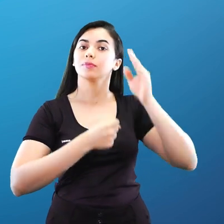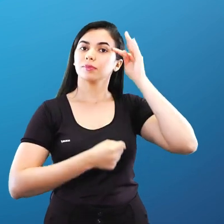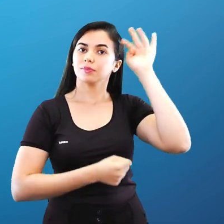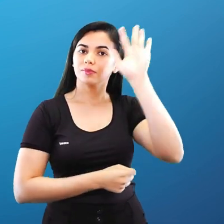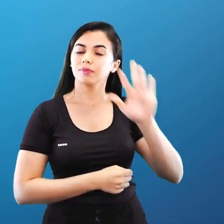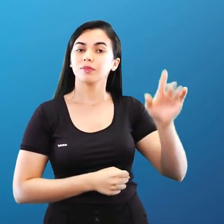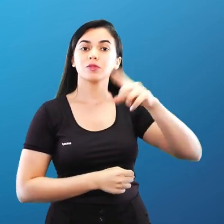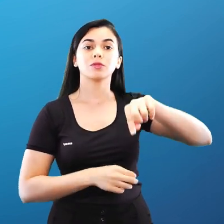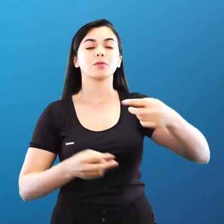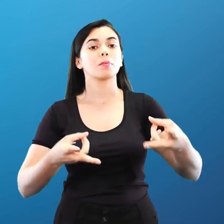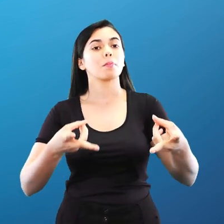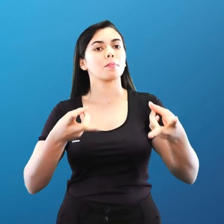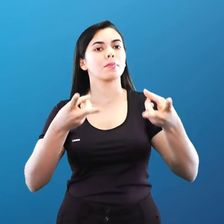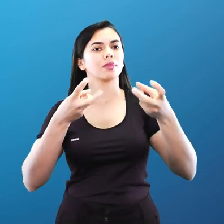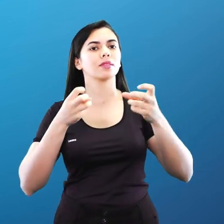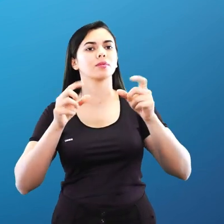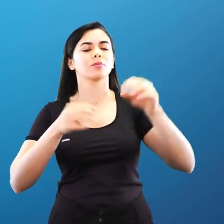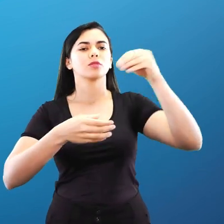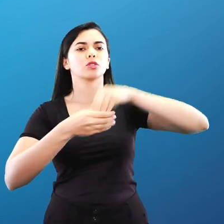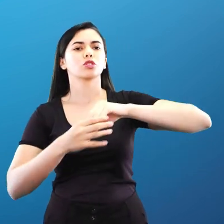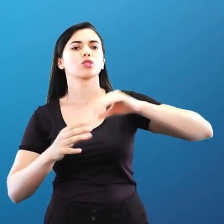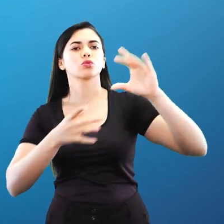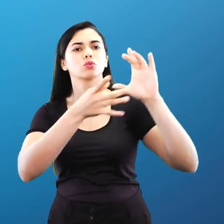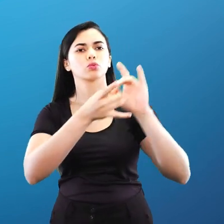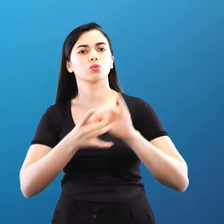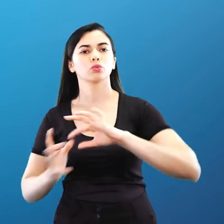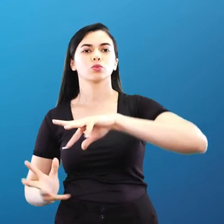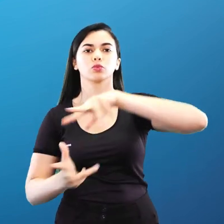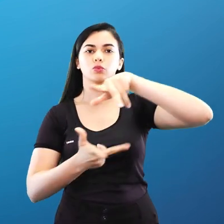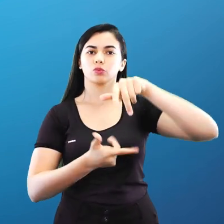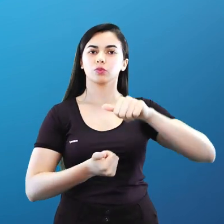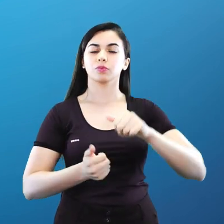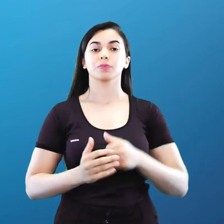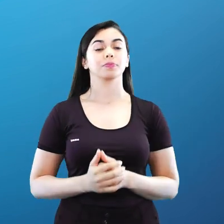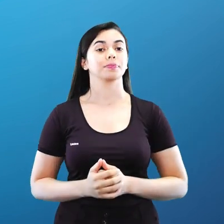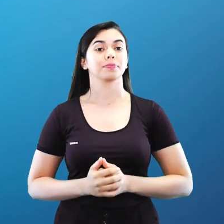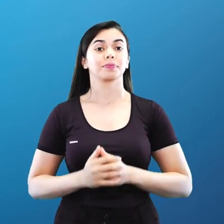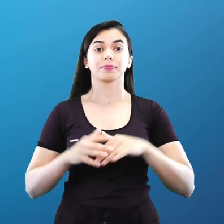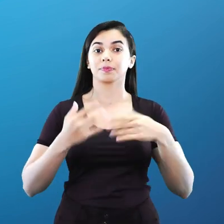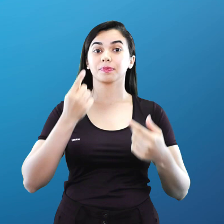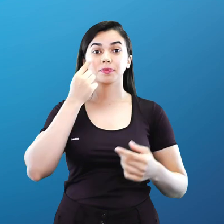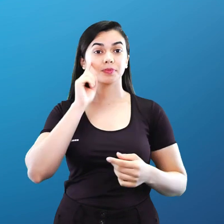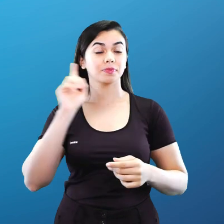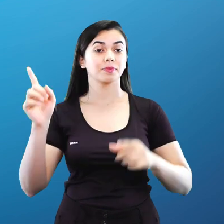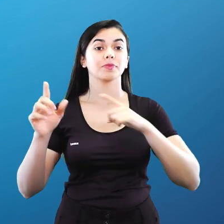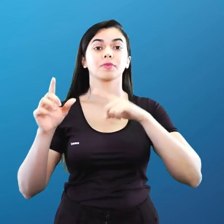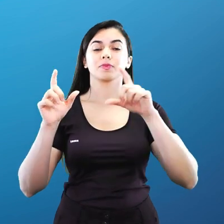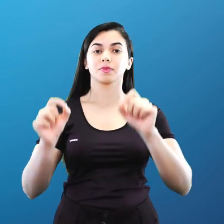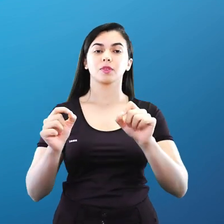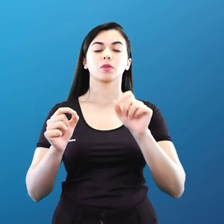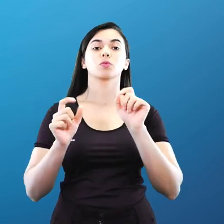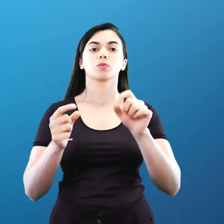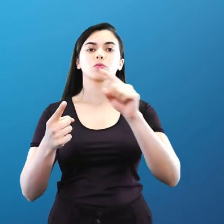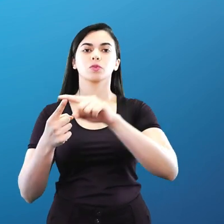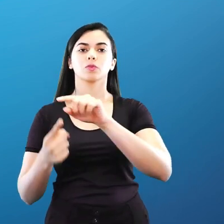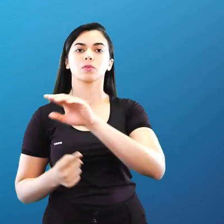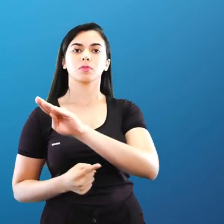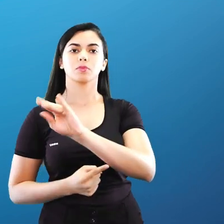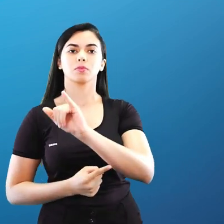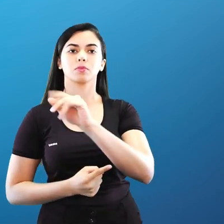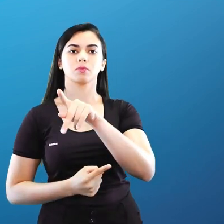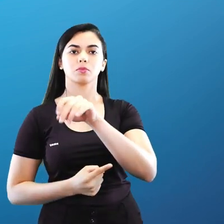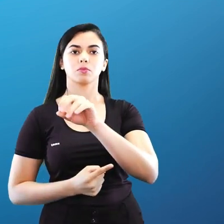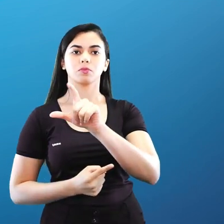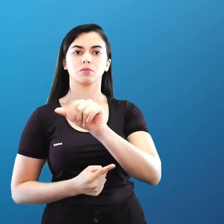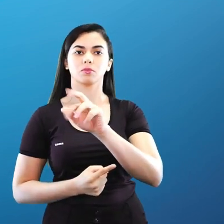contexto mundial que a gente está vivendo. Então olha só, eu tenho aqui, por exemplo, informações sobre o que é a bipolaridade